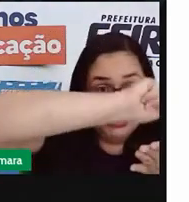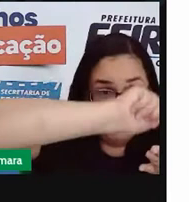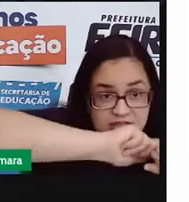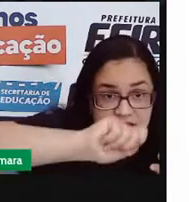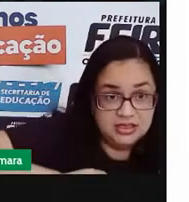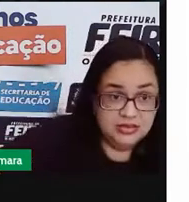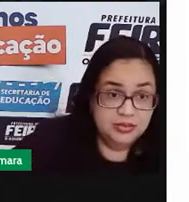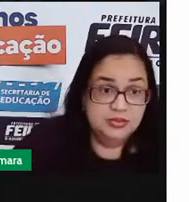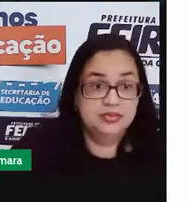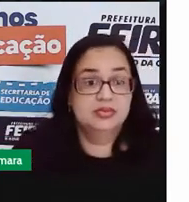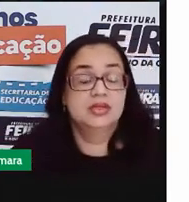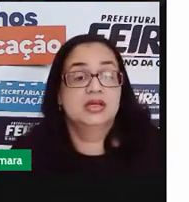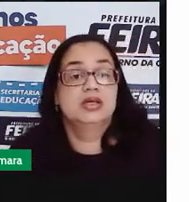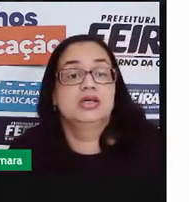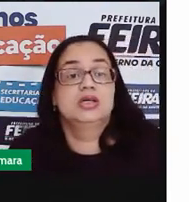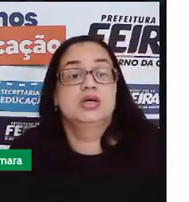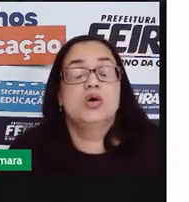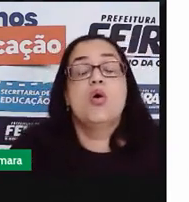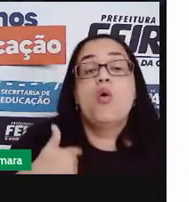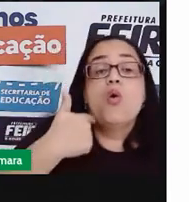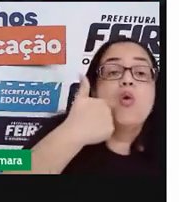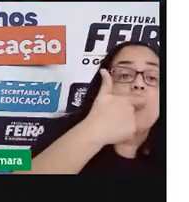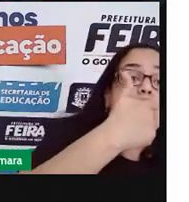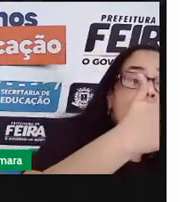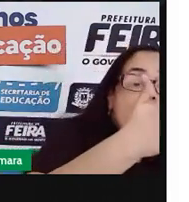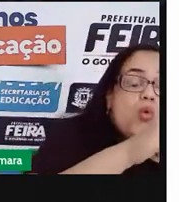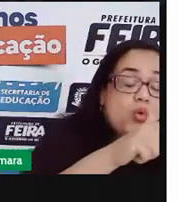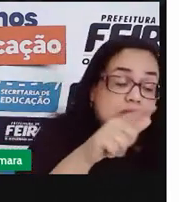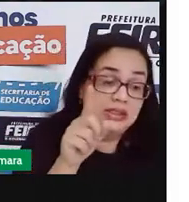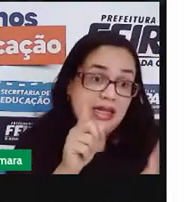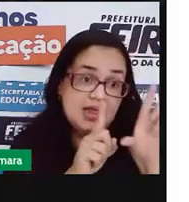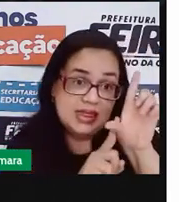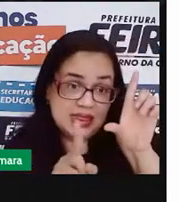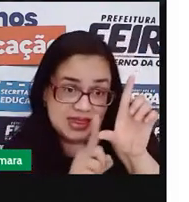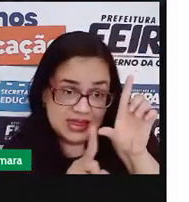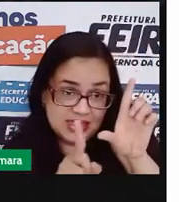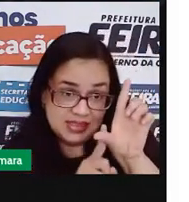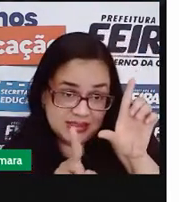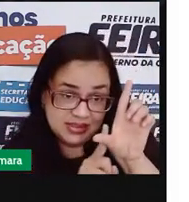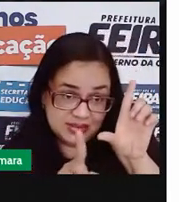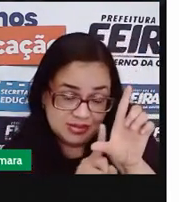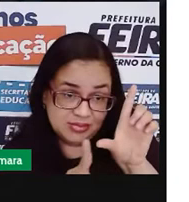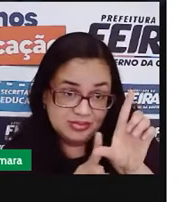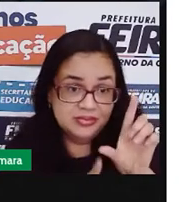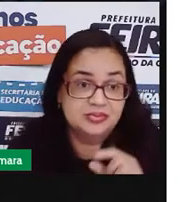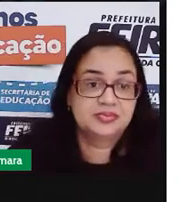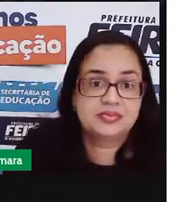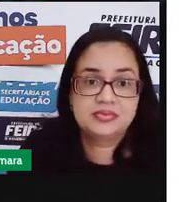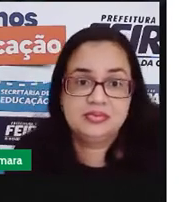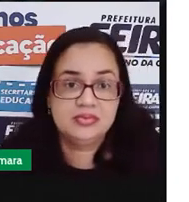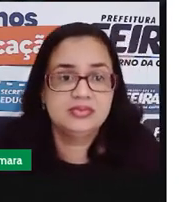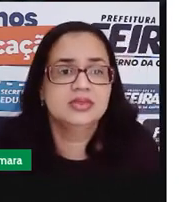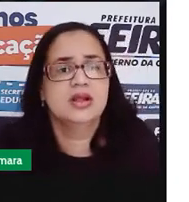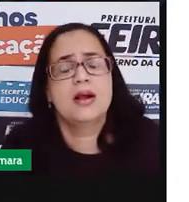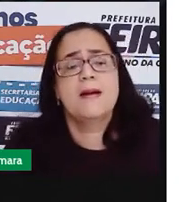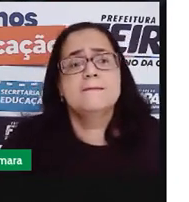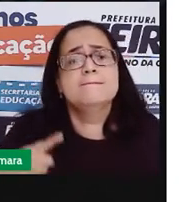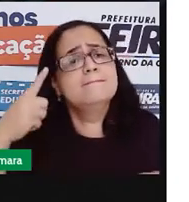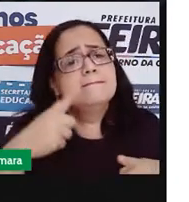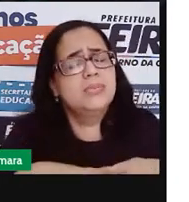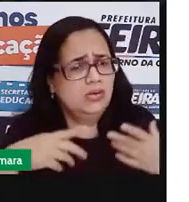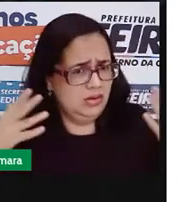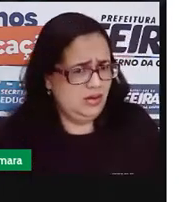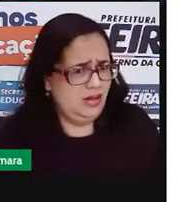tem uma ou outra letrinha. Ué, por que que ela tá aqui?